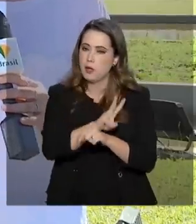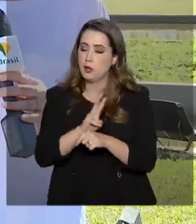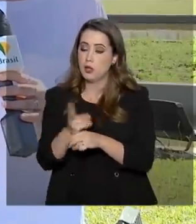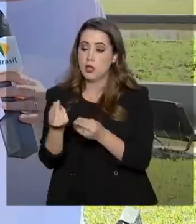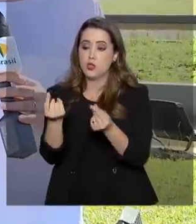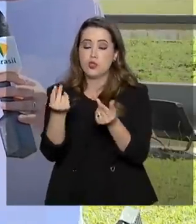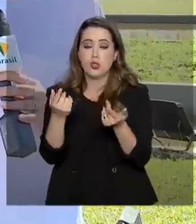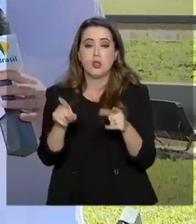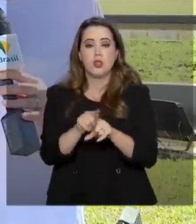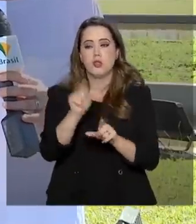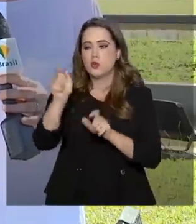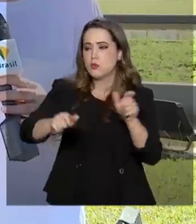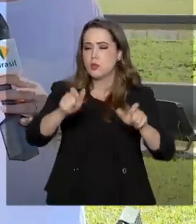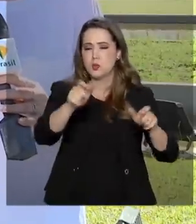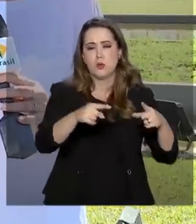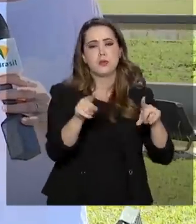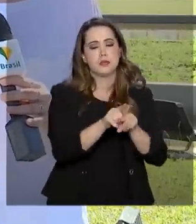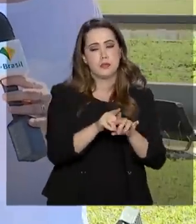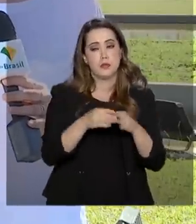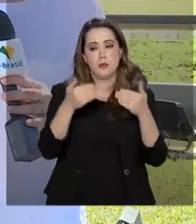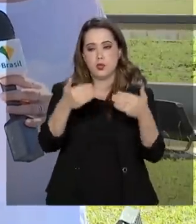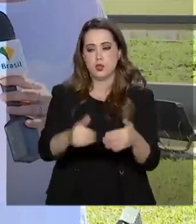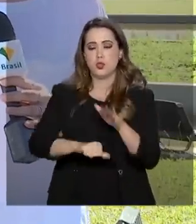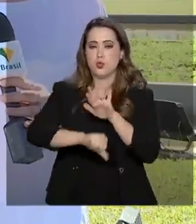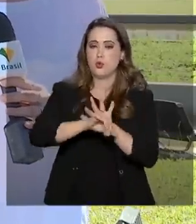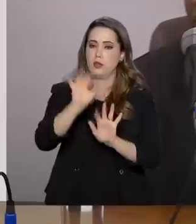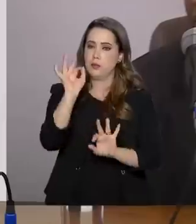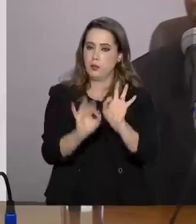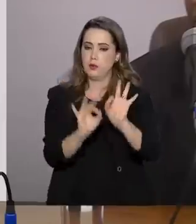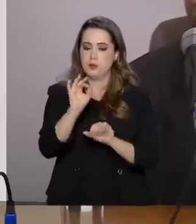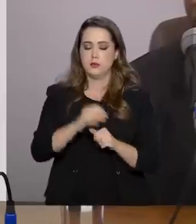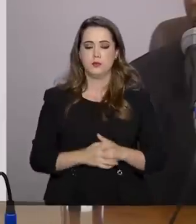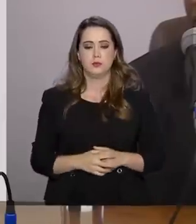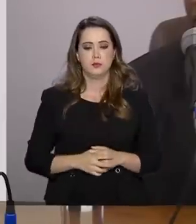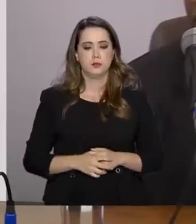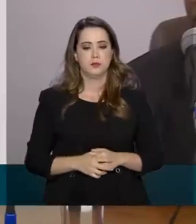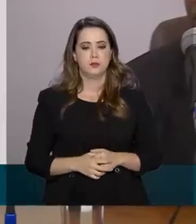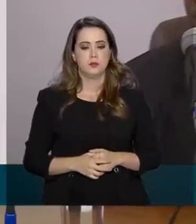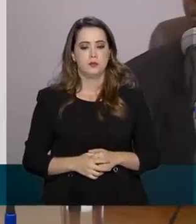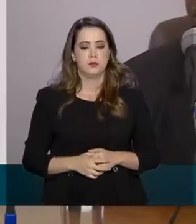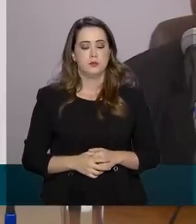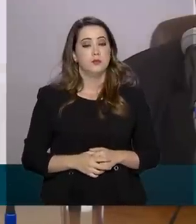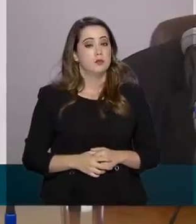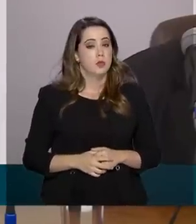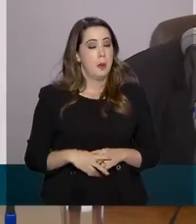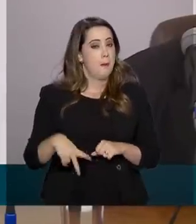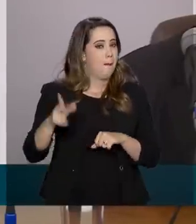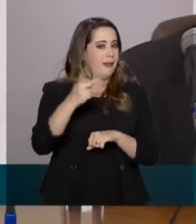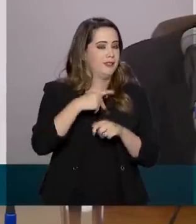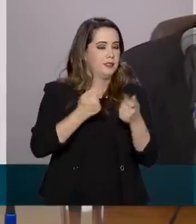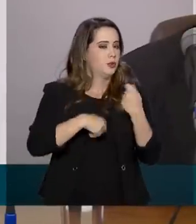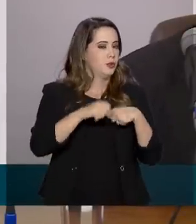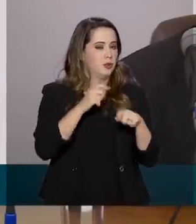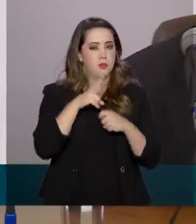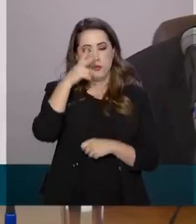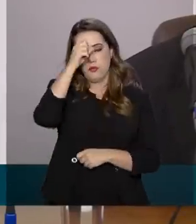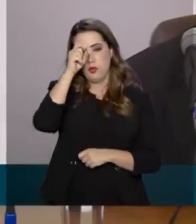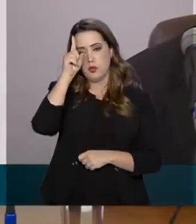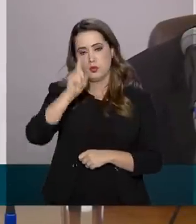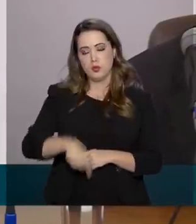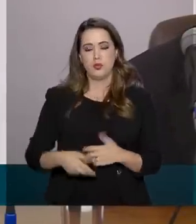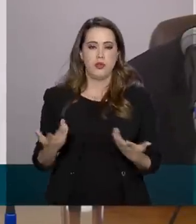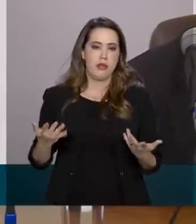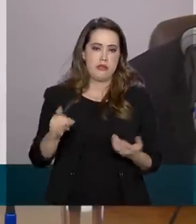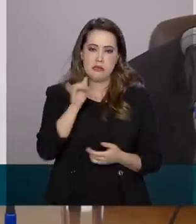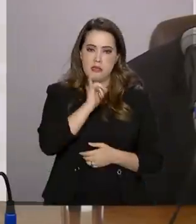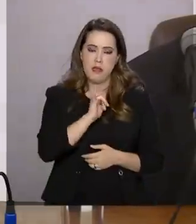de consumidores e enfrenta o crime organizado. Países com economia forte são aqueles países, por